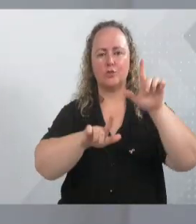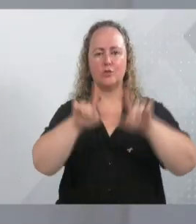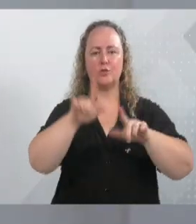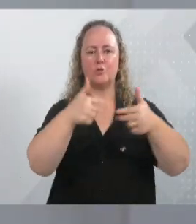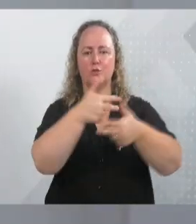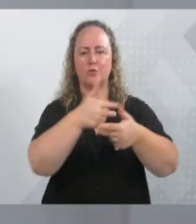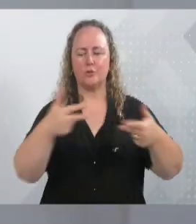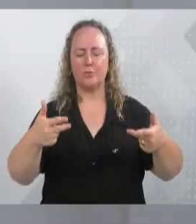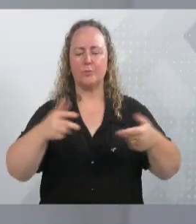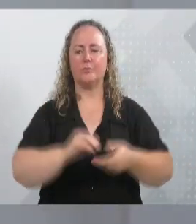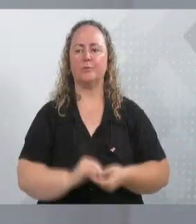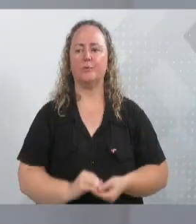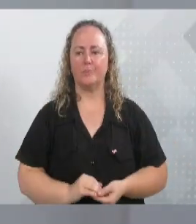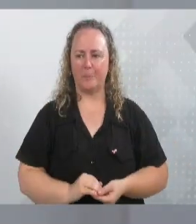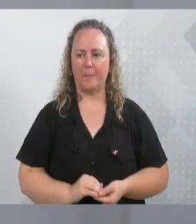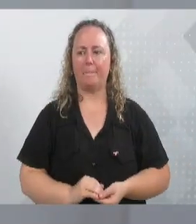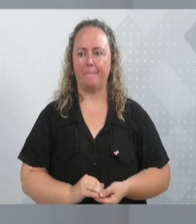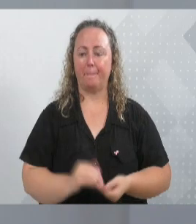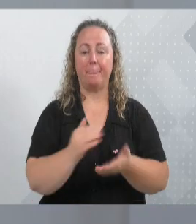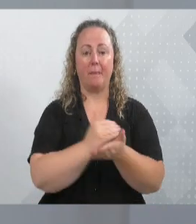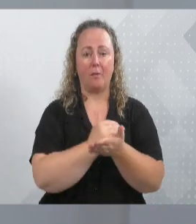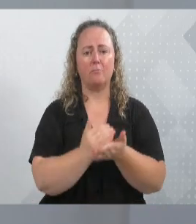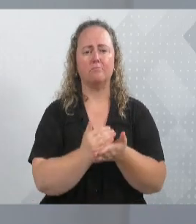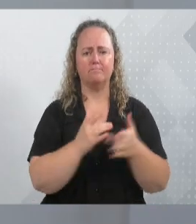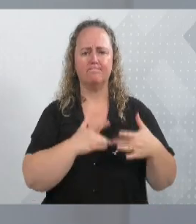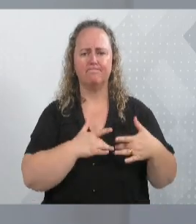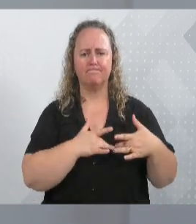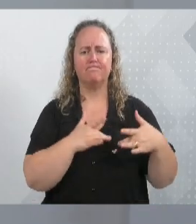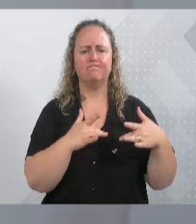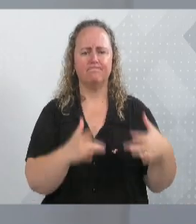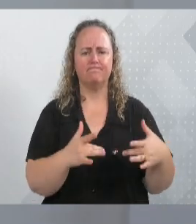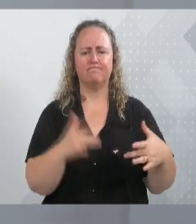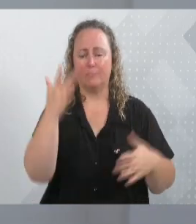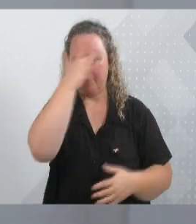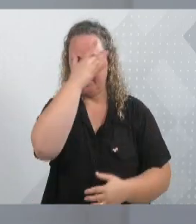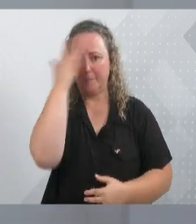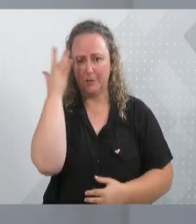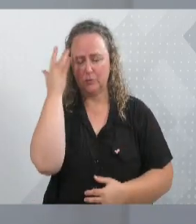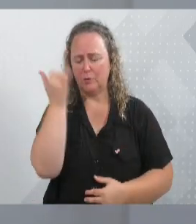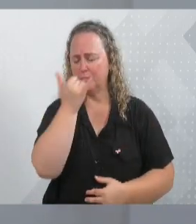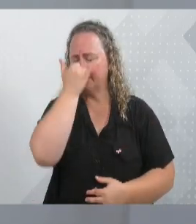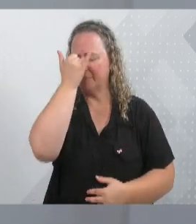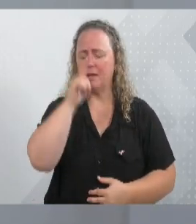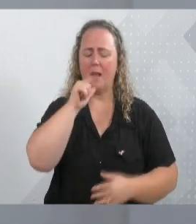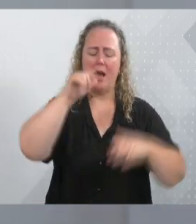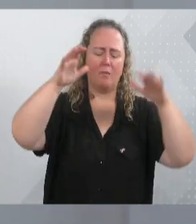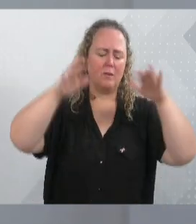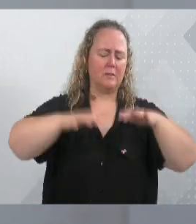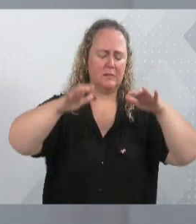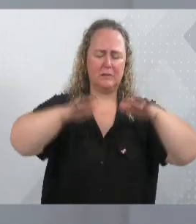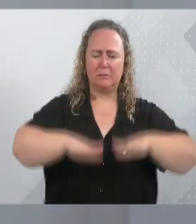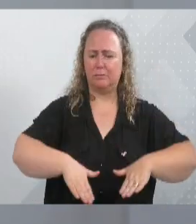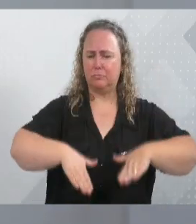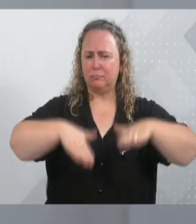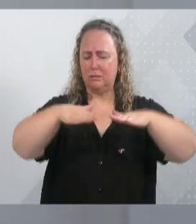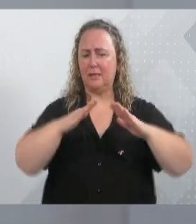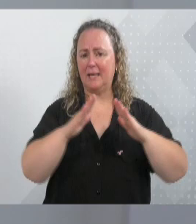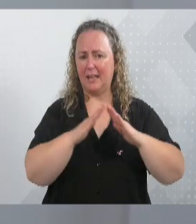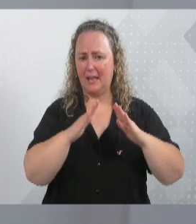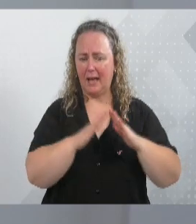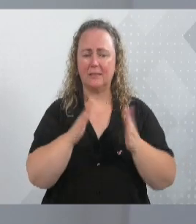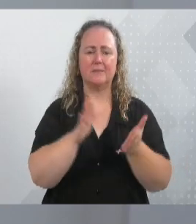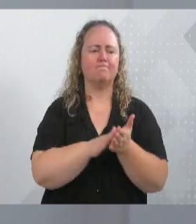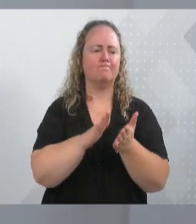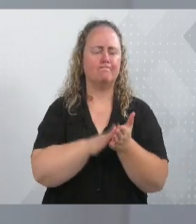casa. Eu quero, inicialmente, me solidarizar com aquelas pessoas que foram atingidas pelas chuvas. Quero também parabenizar todos os